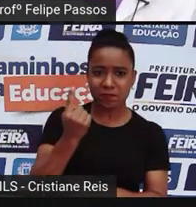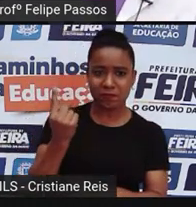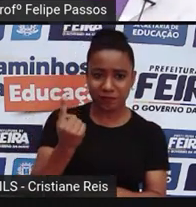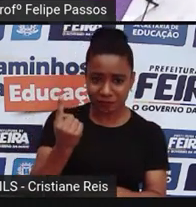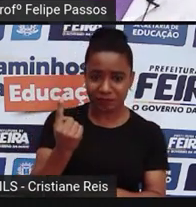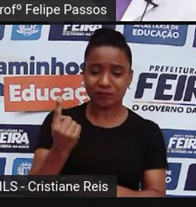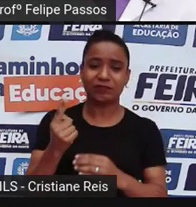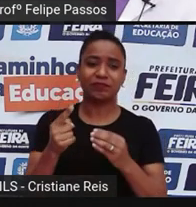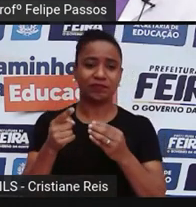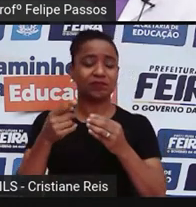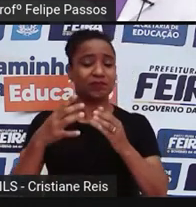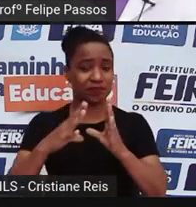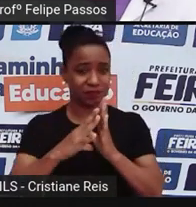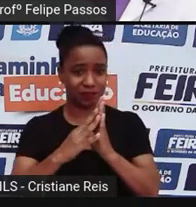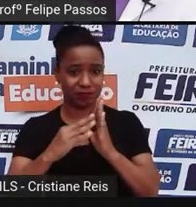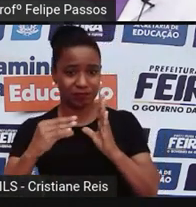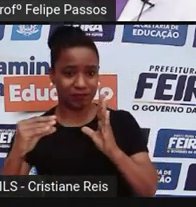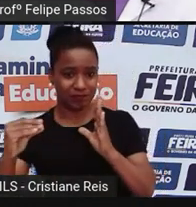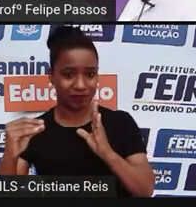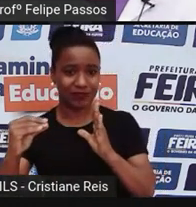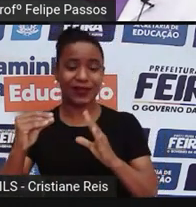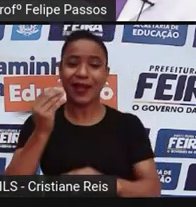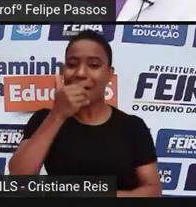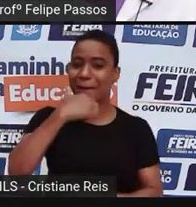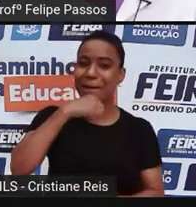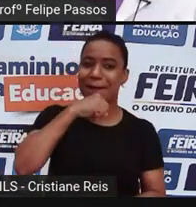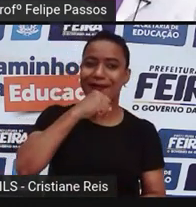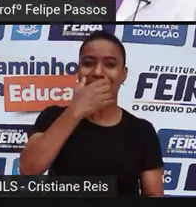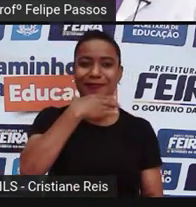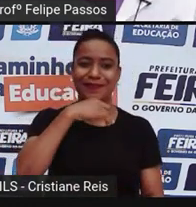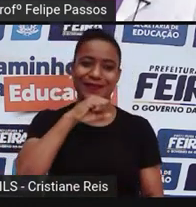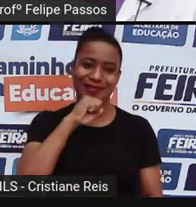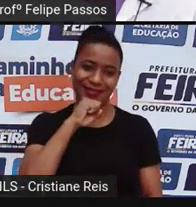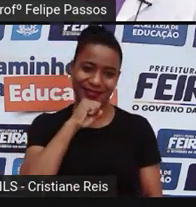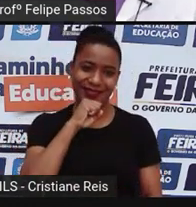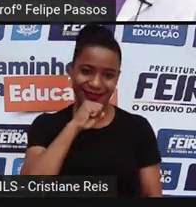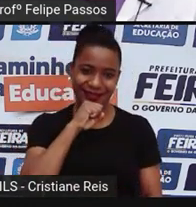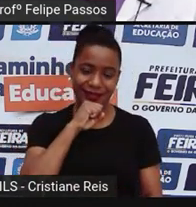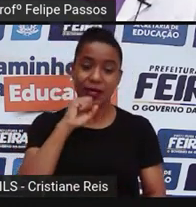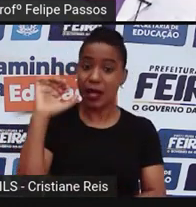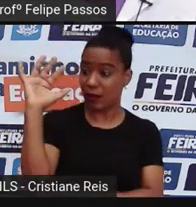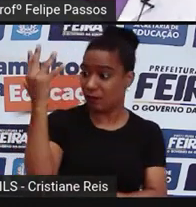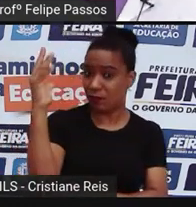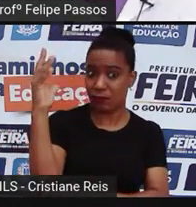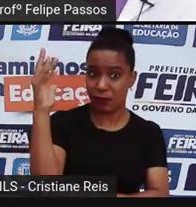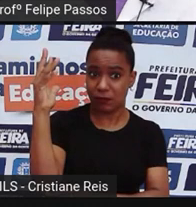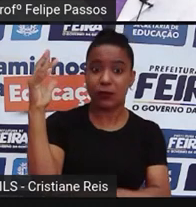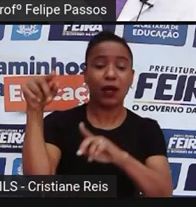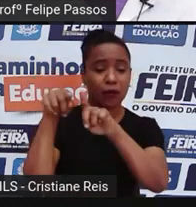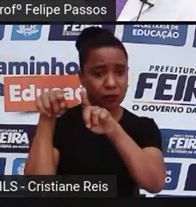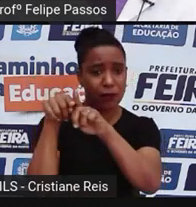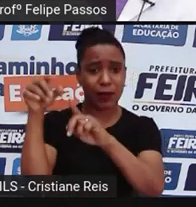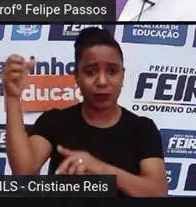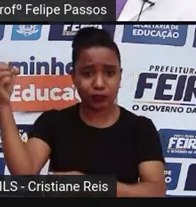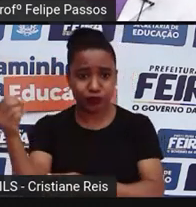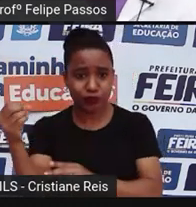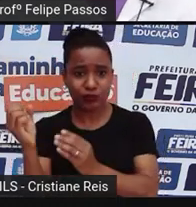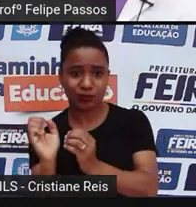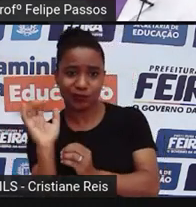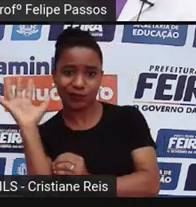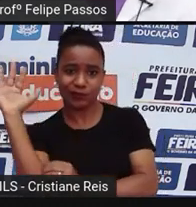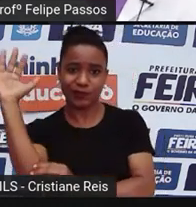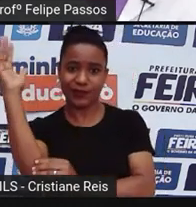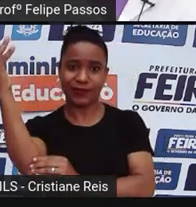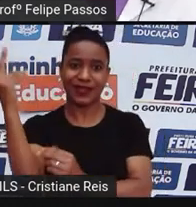igual à mãe ou ao pai, certo? Então, quando o material genético é igual, trata-se de um clone. Quer ver uma